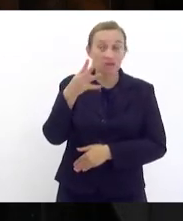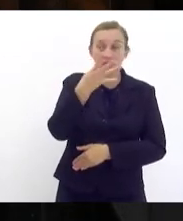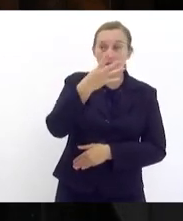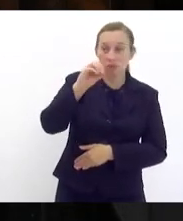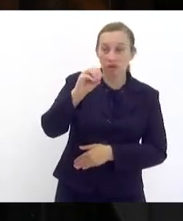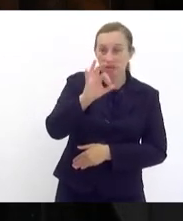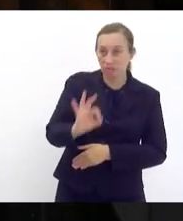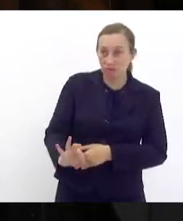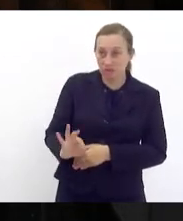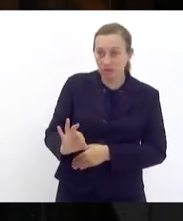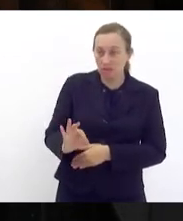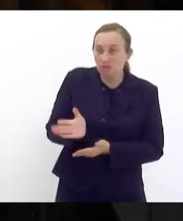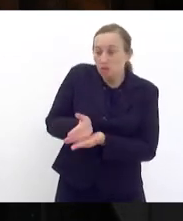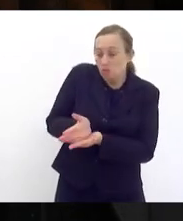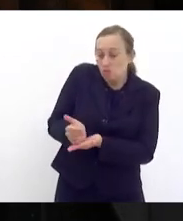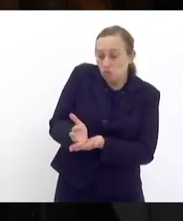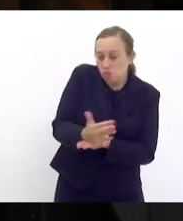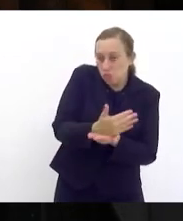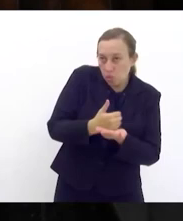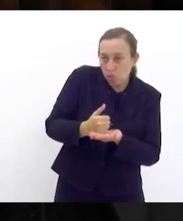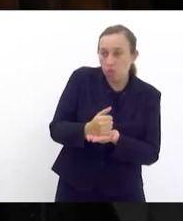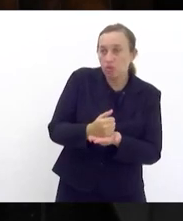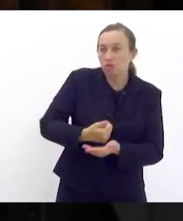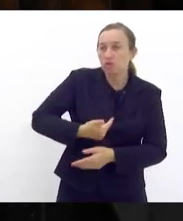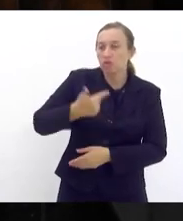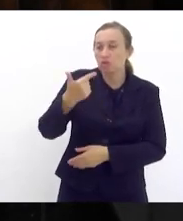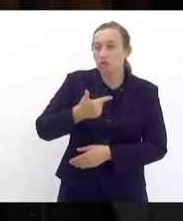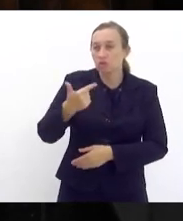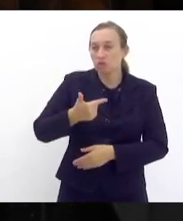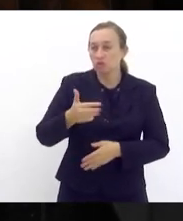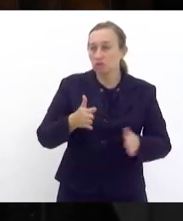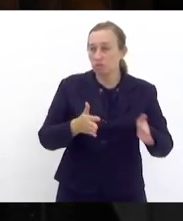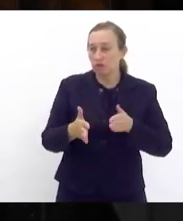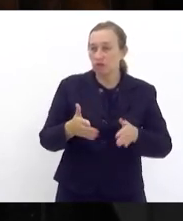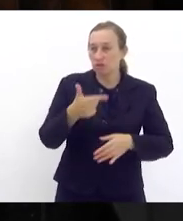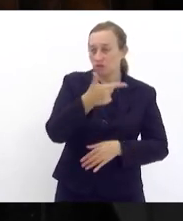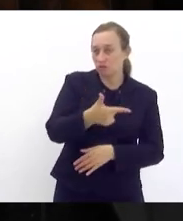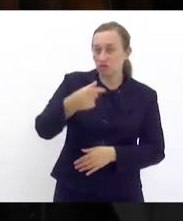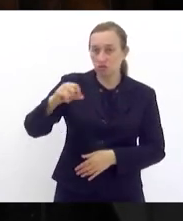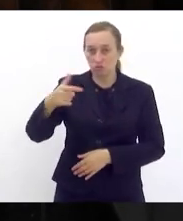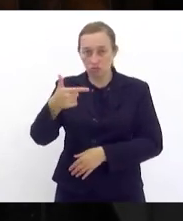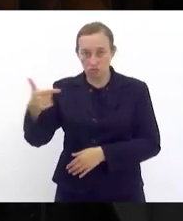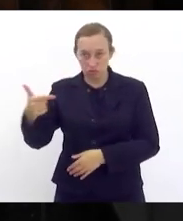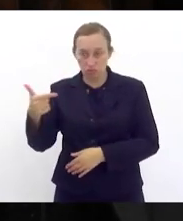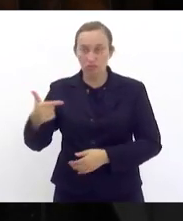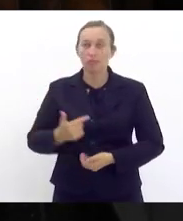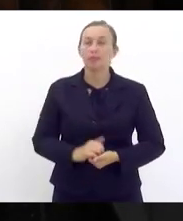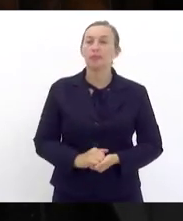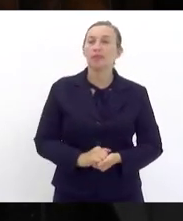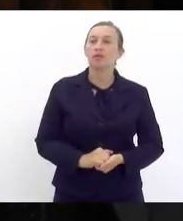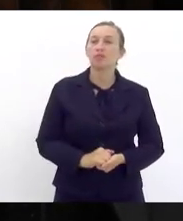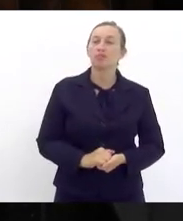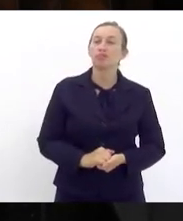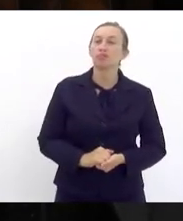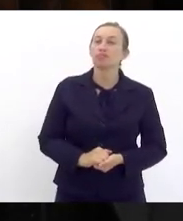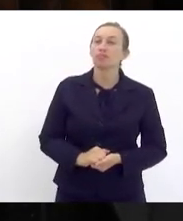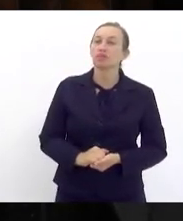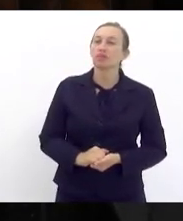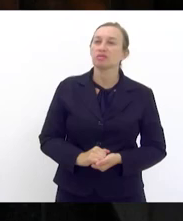% das receitas no segundo semestre de 2022. Quando abriu